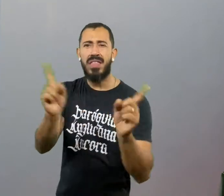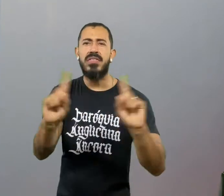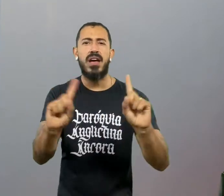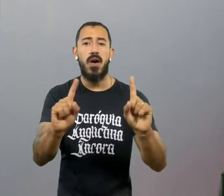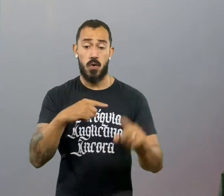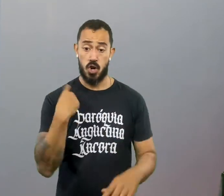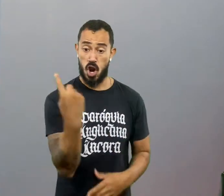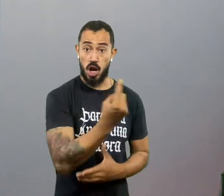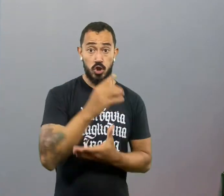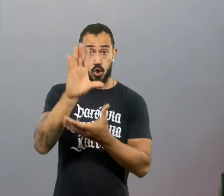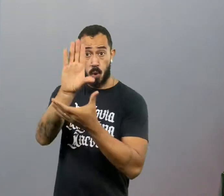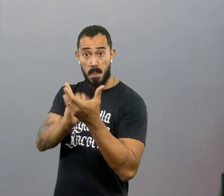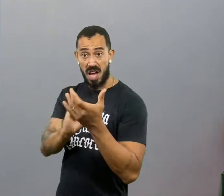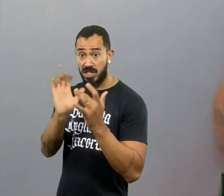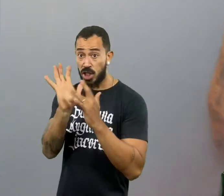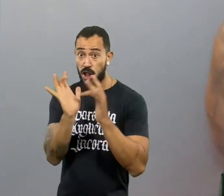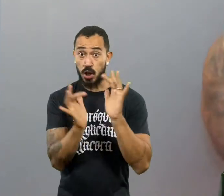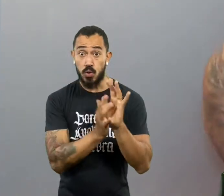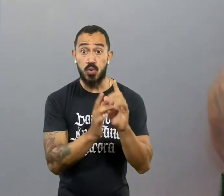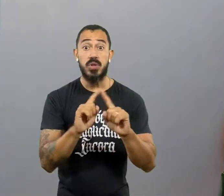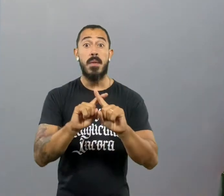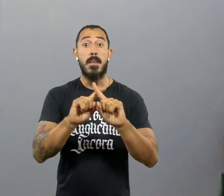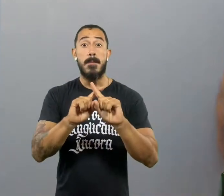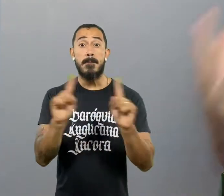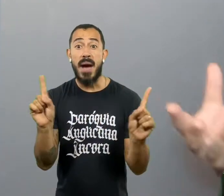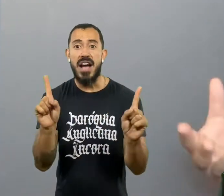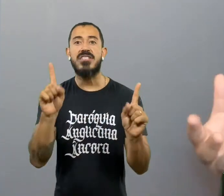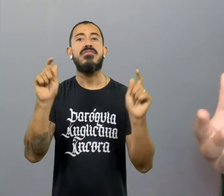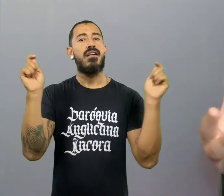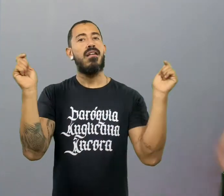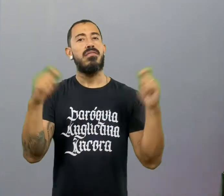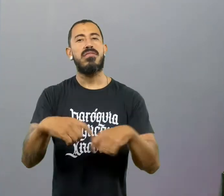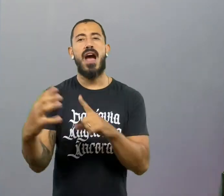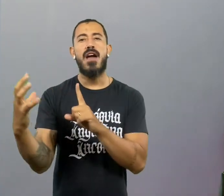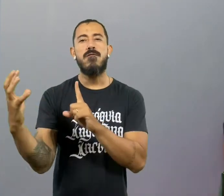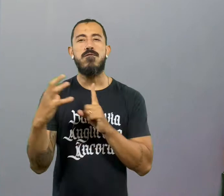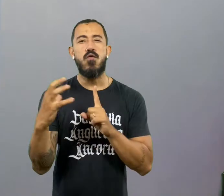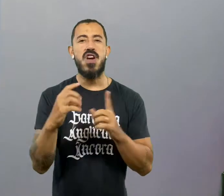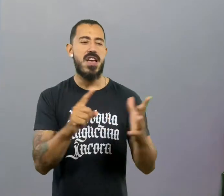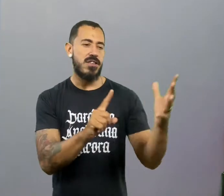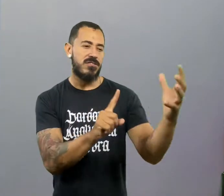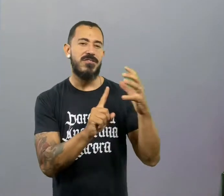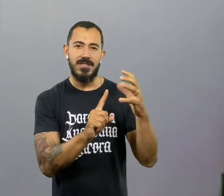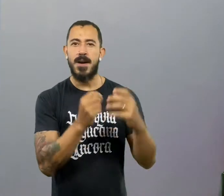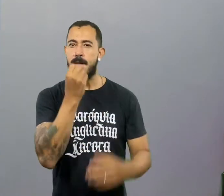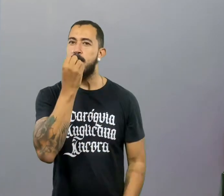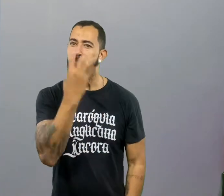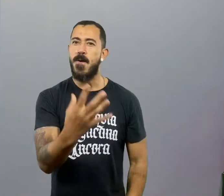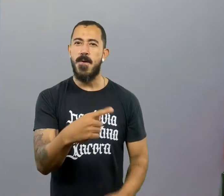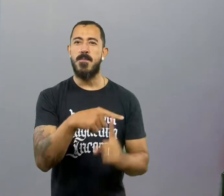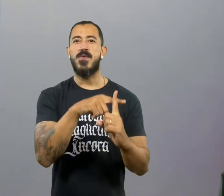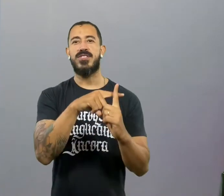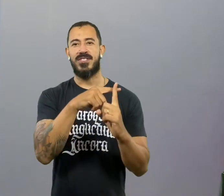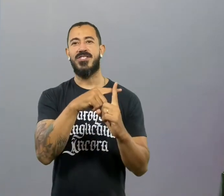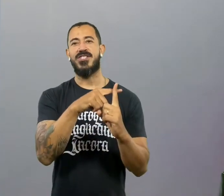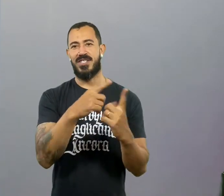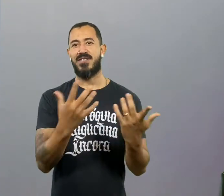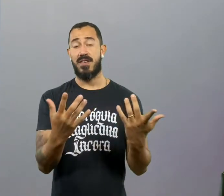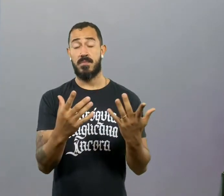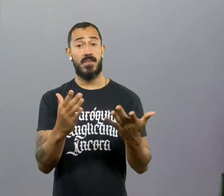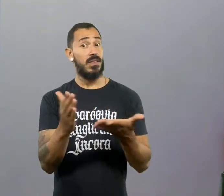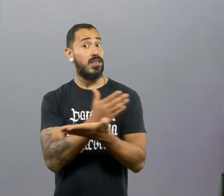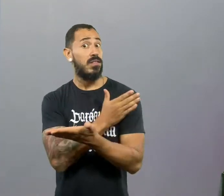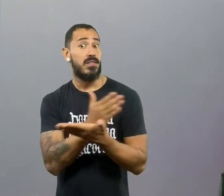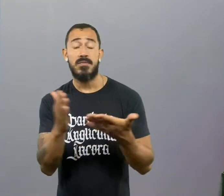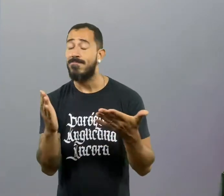primordialmente. Mas eu posso me inspirar com vida de outras pessoas. Como essas pessoas conquistam, que elas conquistam, enfim. Existem